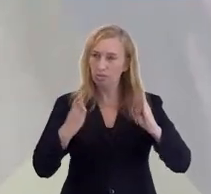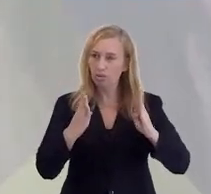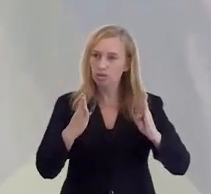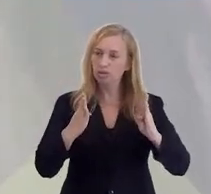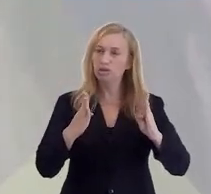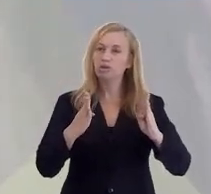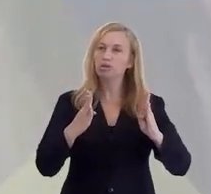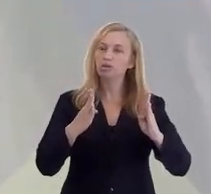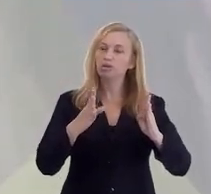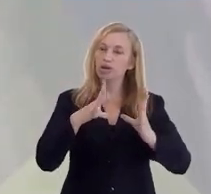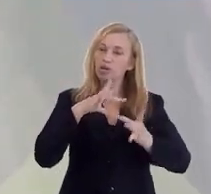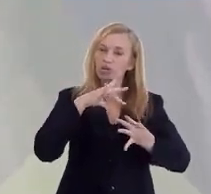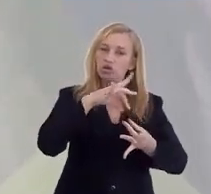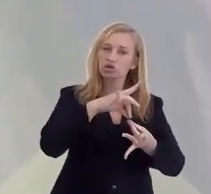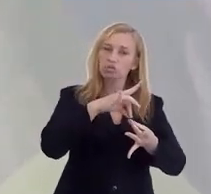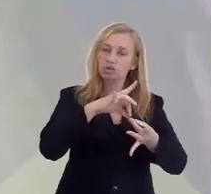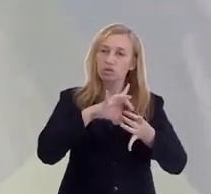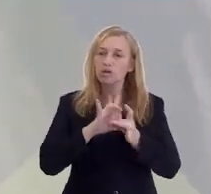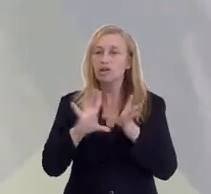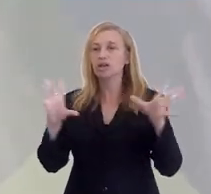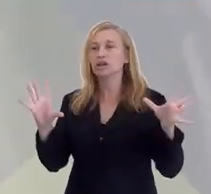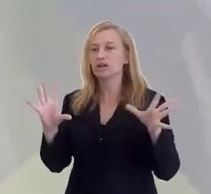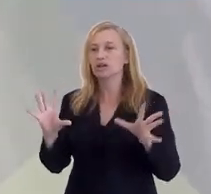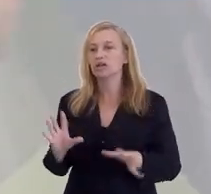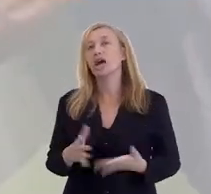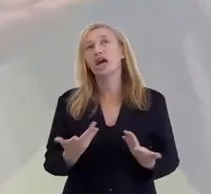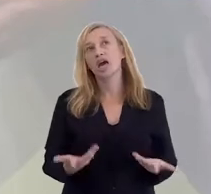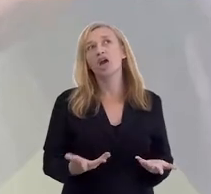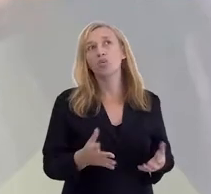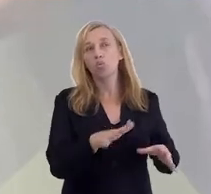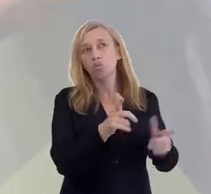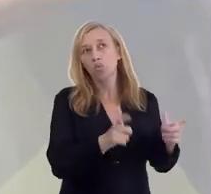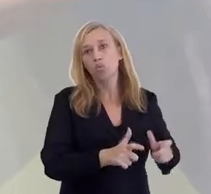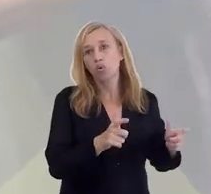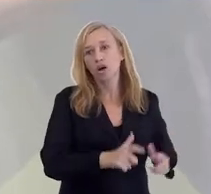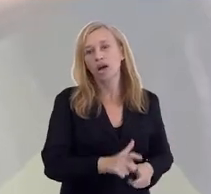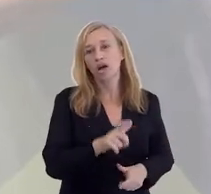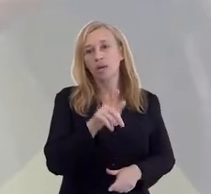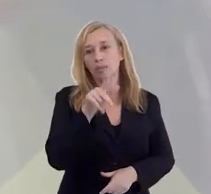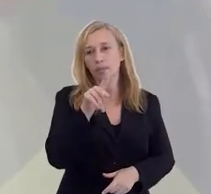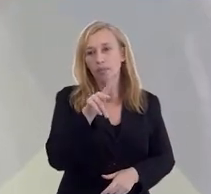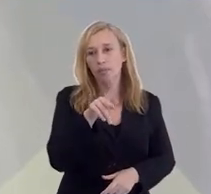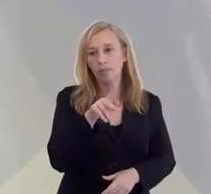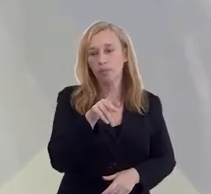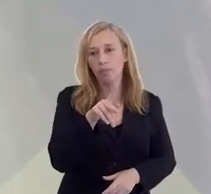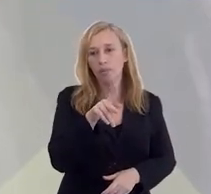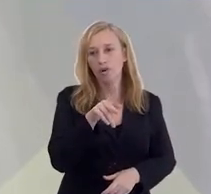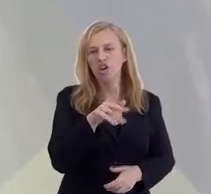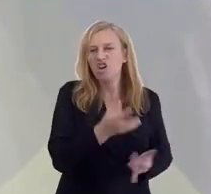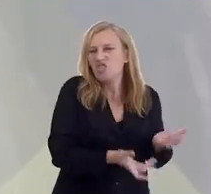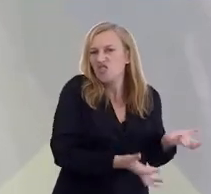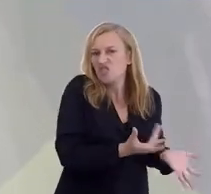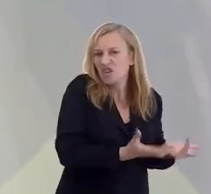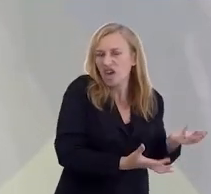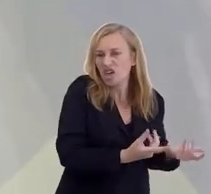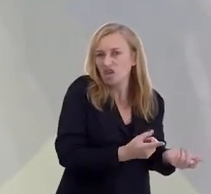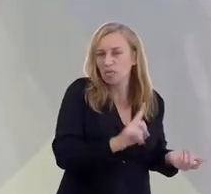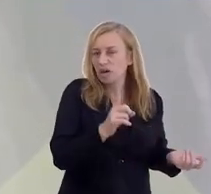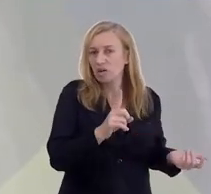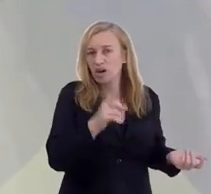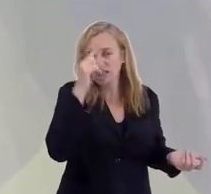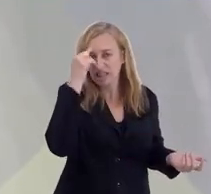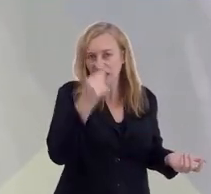campo para que eles saiam dali. É uma zona purgatorial, mas não é colocada por Deus.